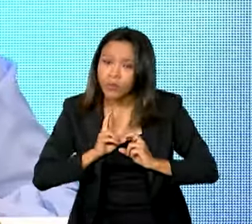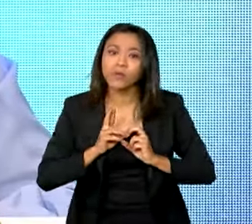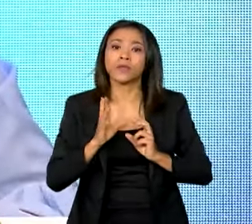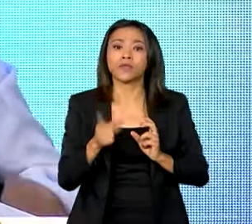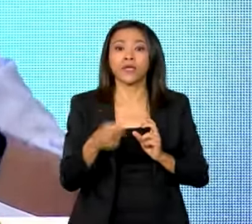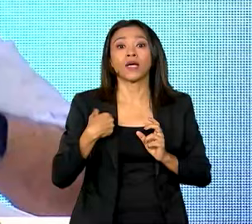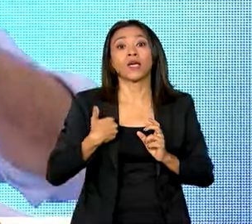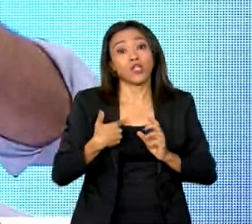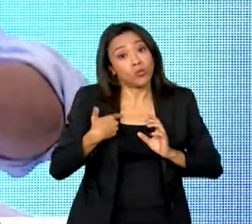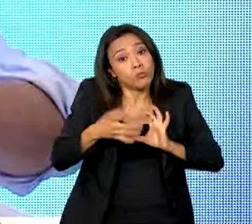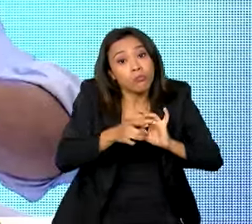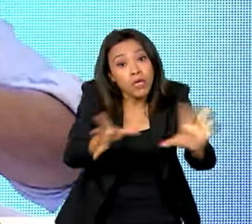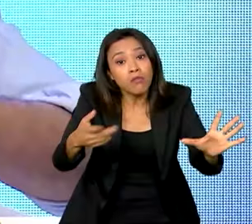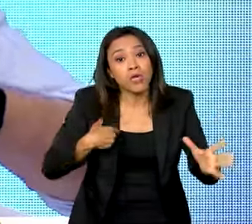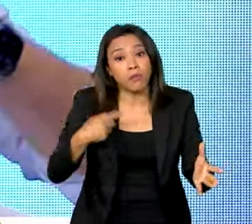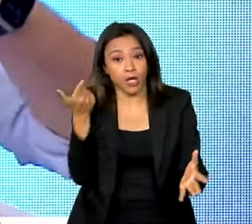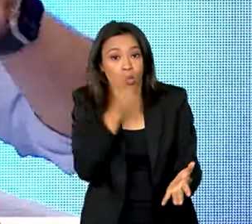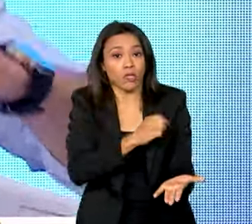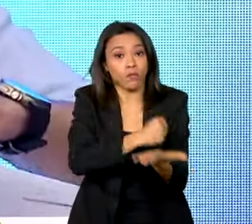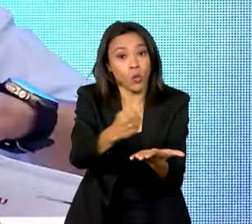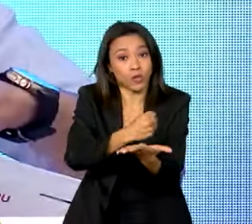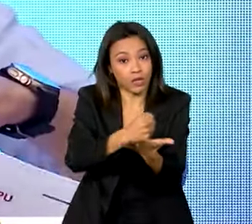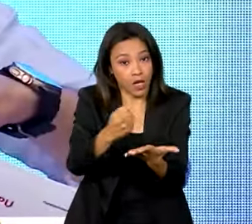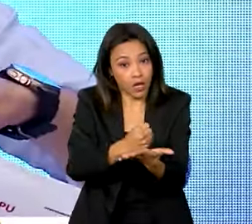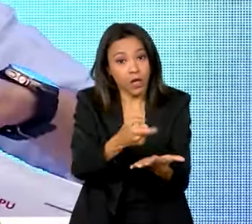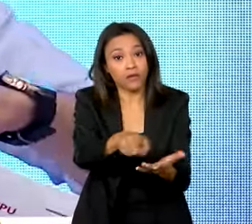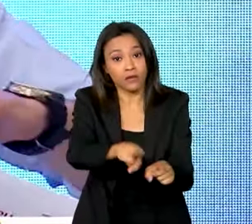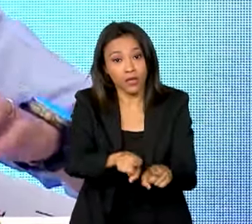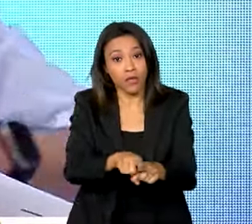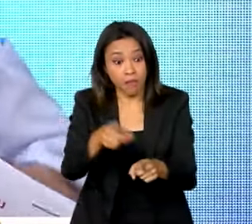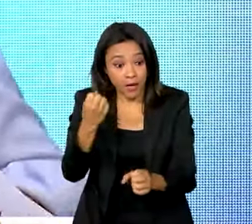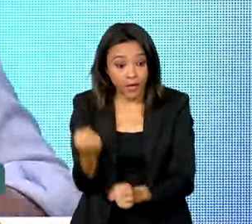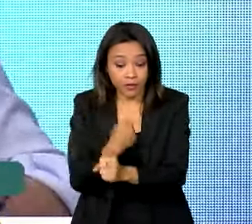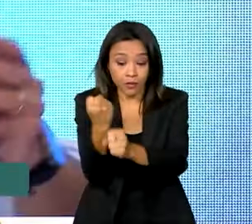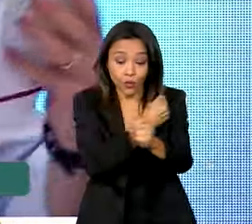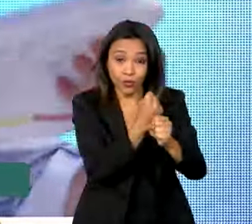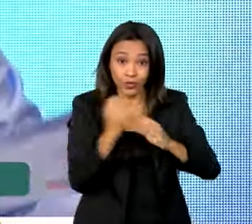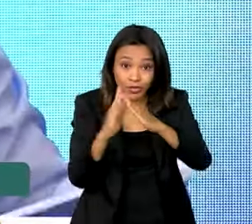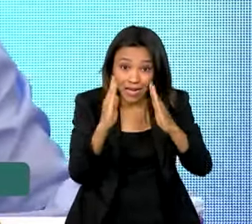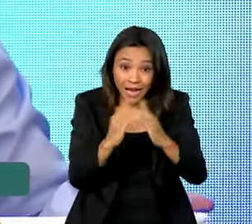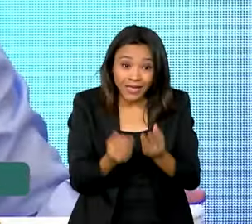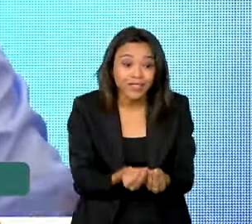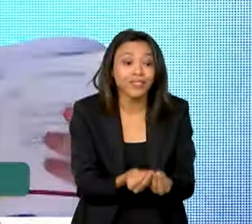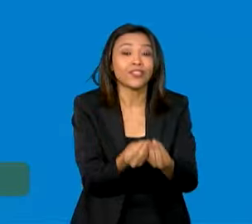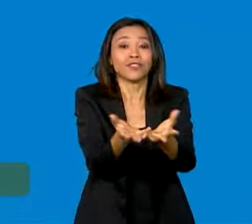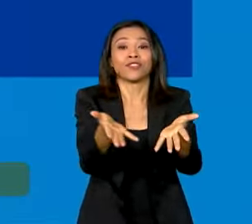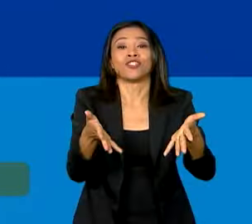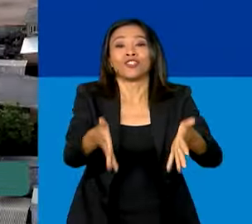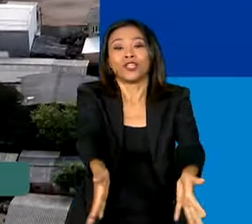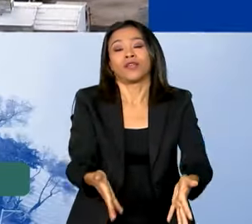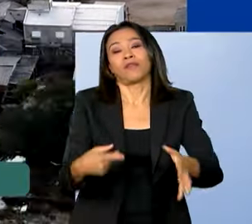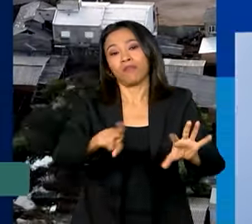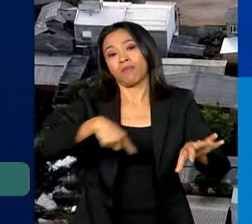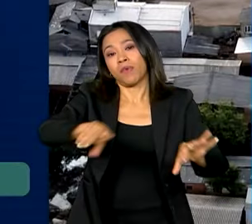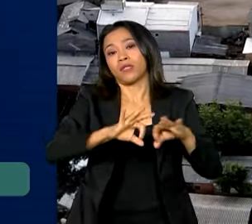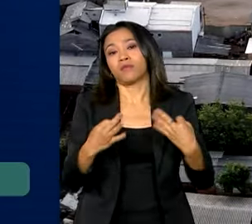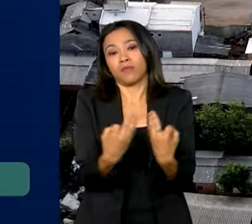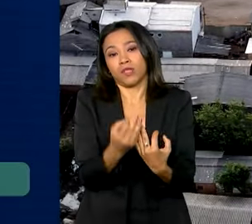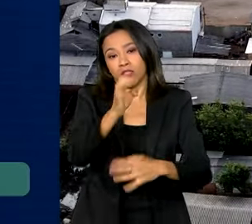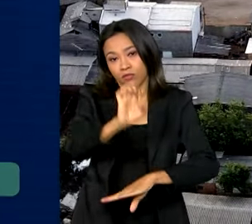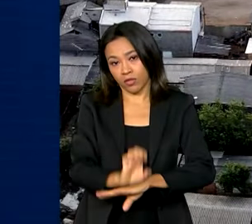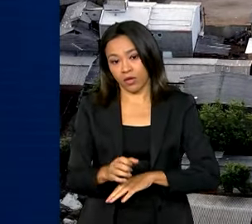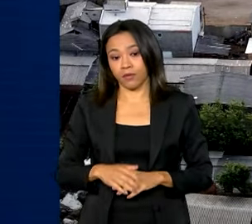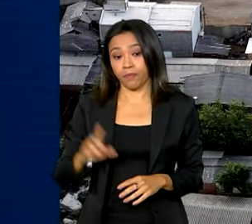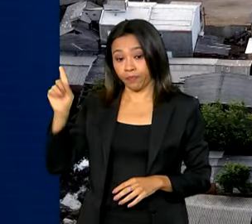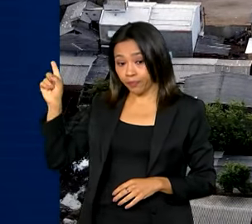fazer essas contratações para que isso possa vir à obra e essas unidades habitacionais chegam o quanto antes para as famílias gaúchas. O governo federal destinou